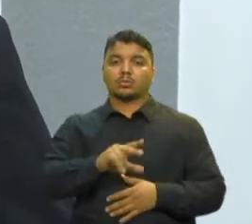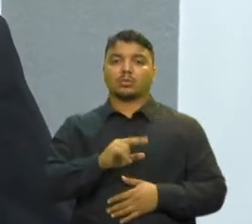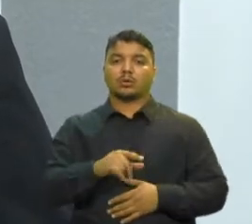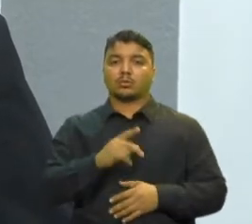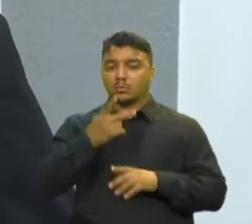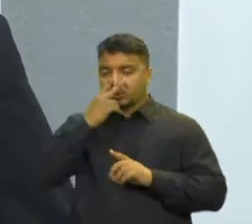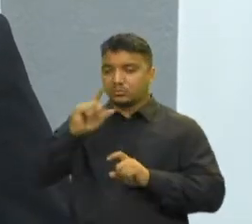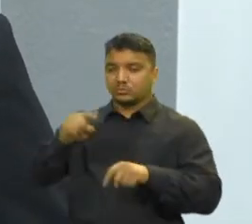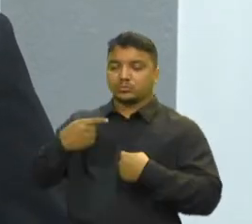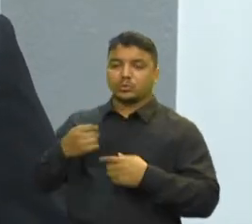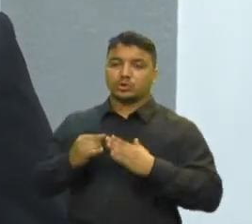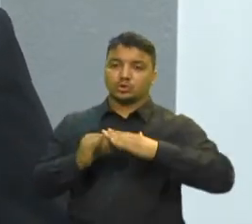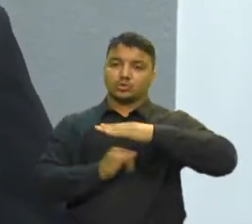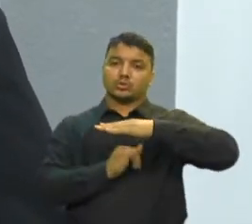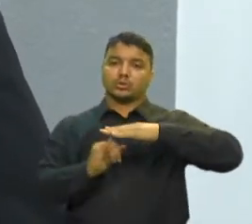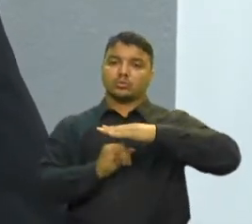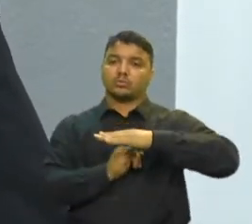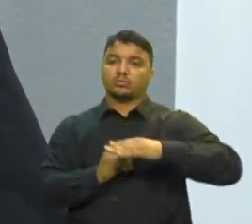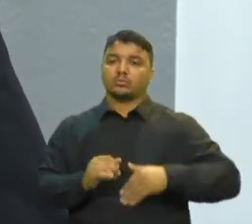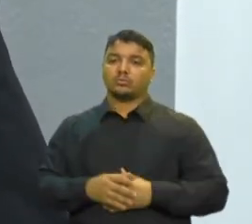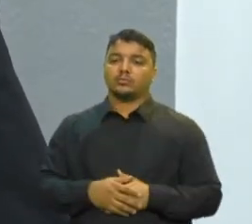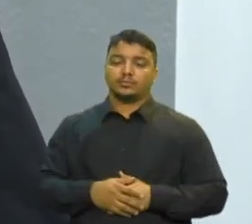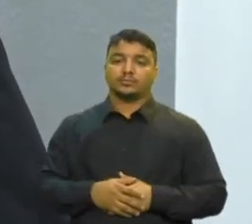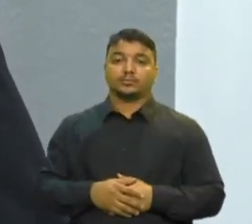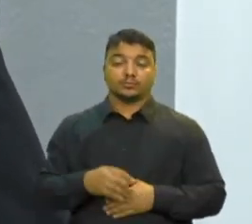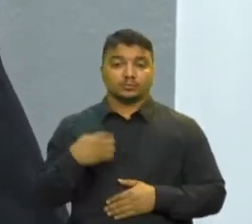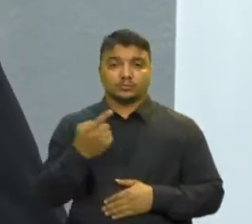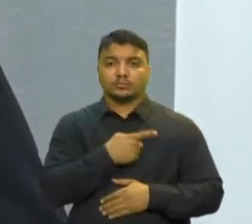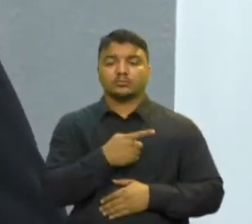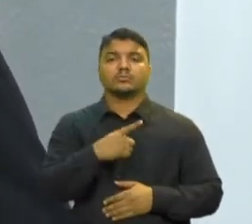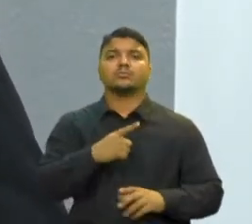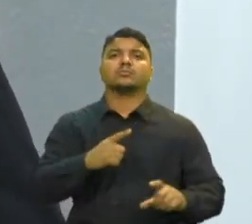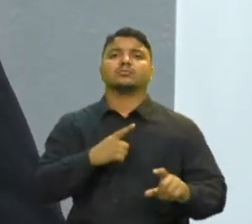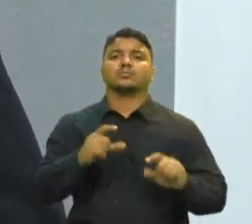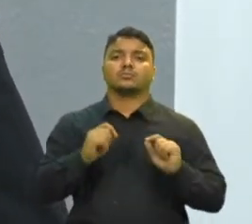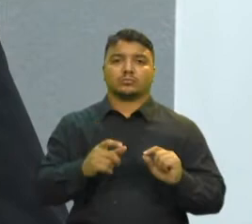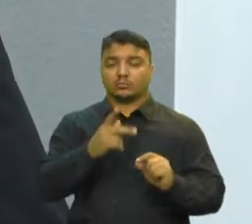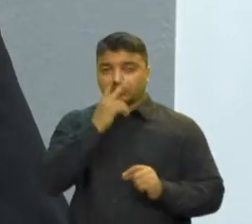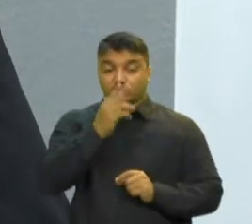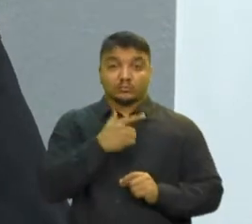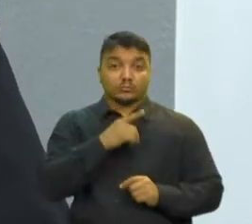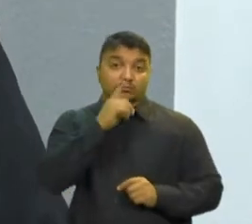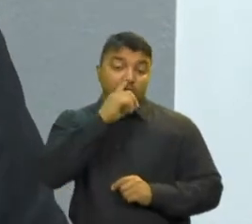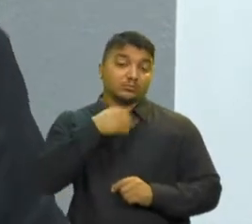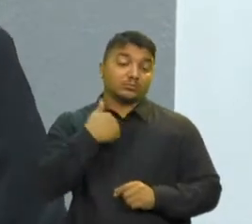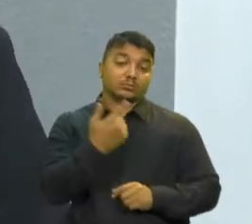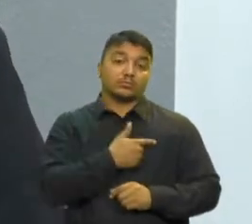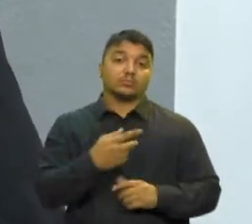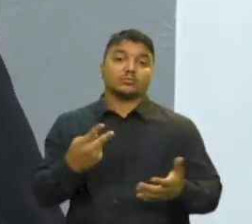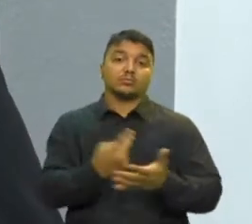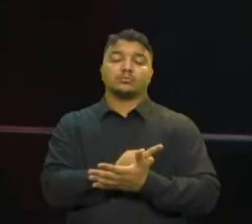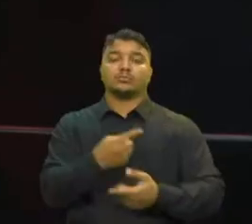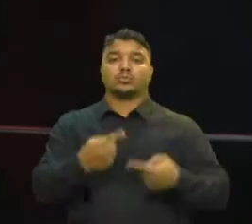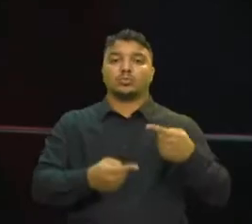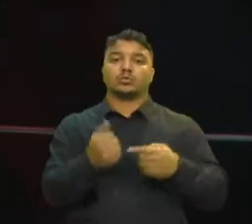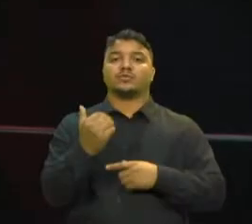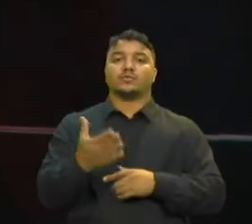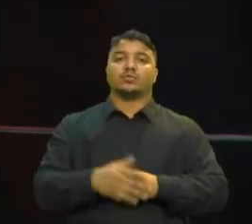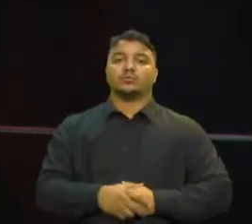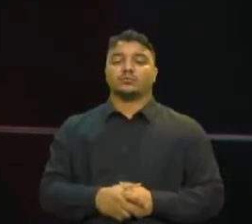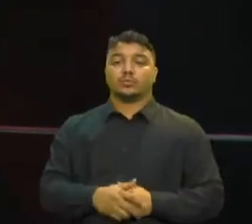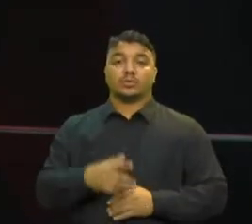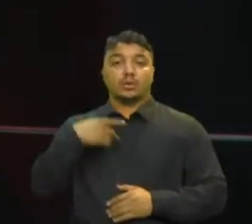a nossa instituição A partir do momento que nós estamos vulneráveis a interferências políticas externas O